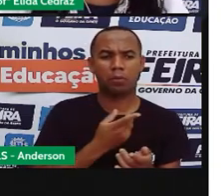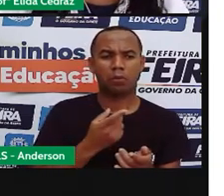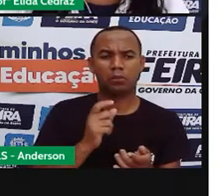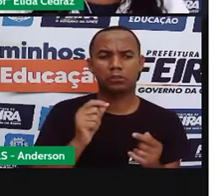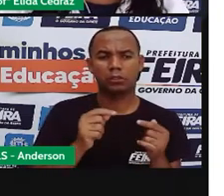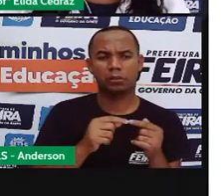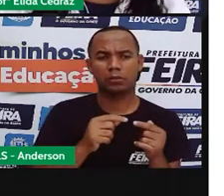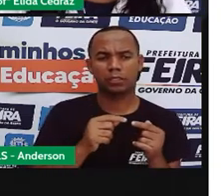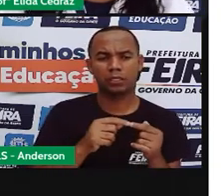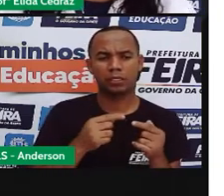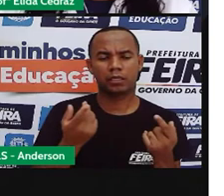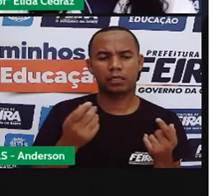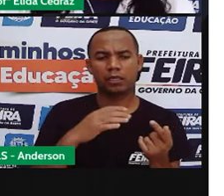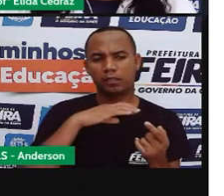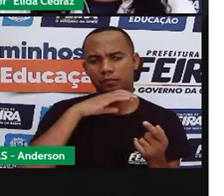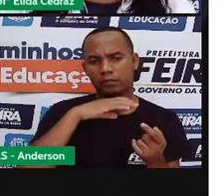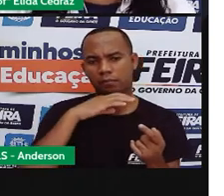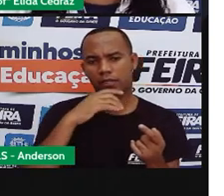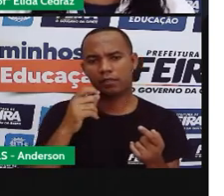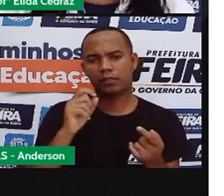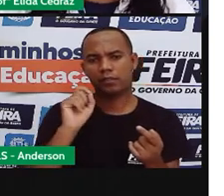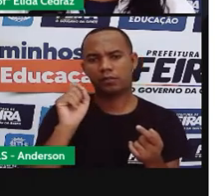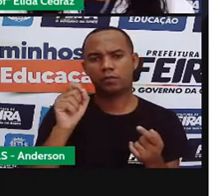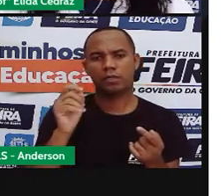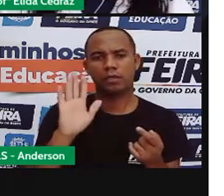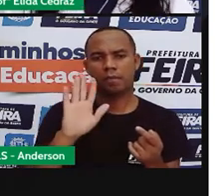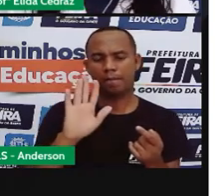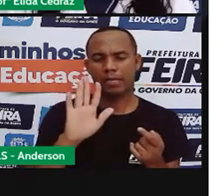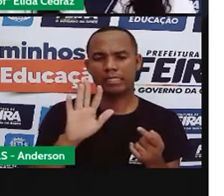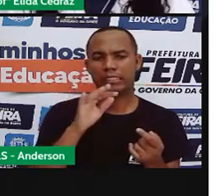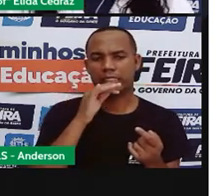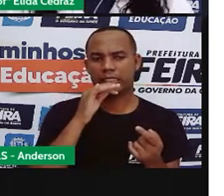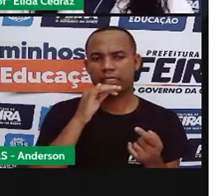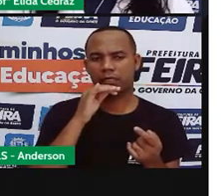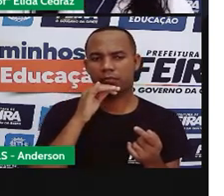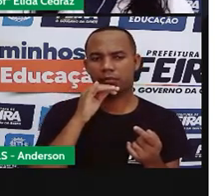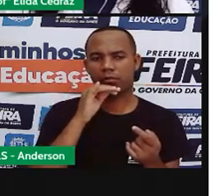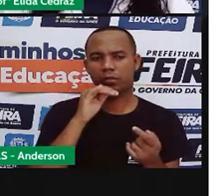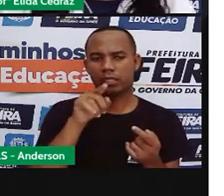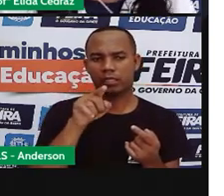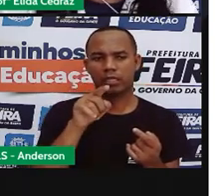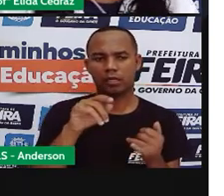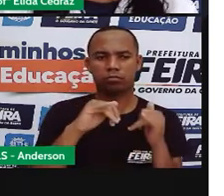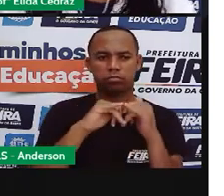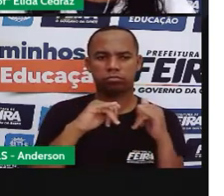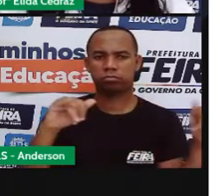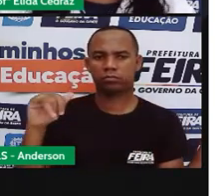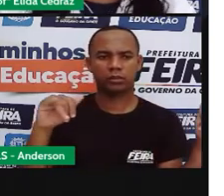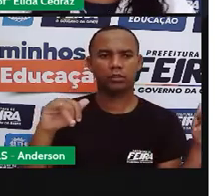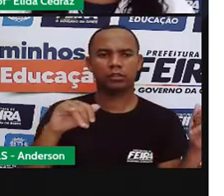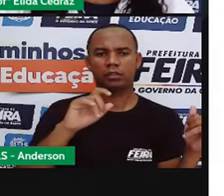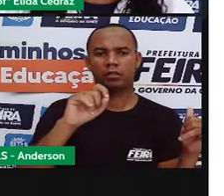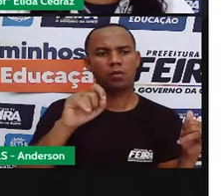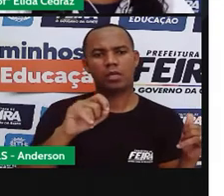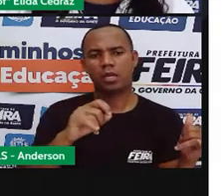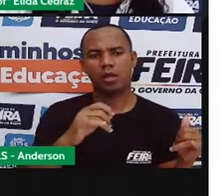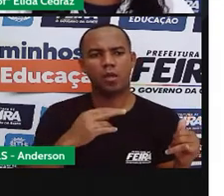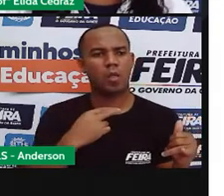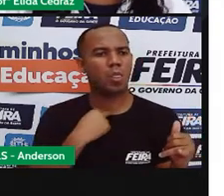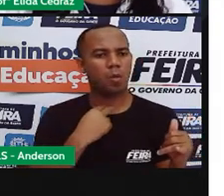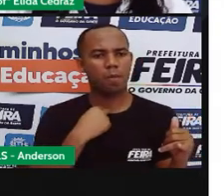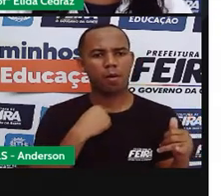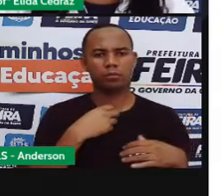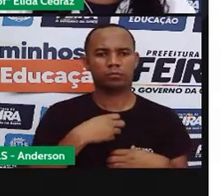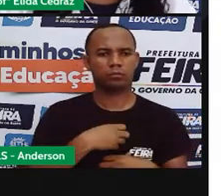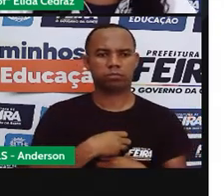foco da notícia então o que é que eu tenho que fazer mostrar pra vocês tem o sentimento que a prova